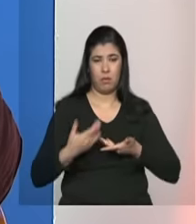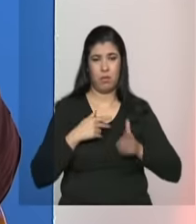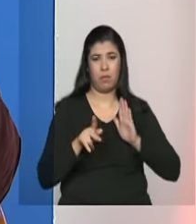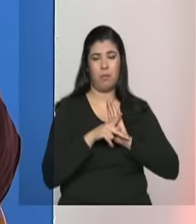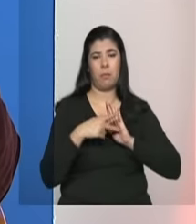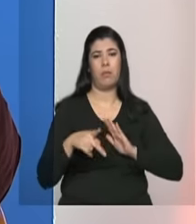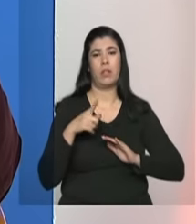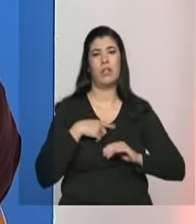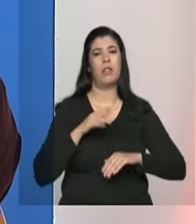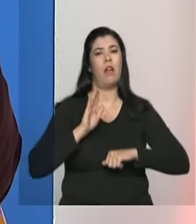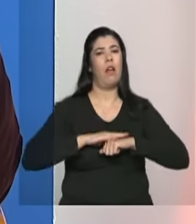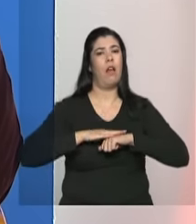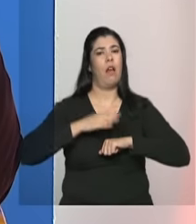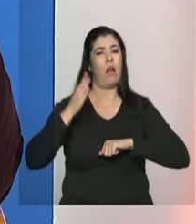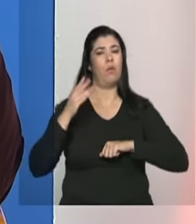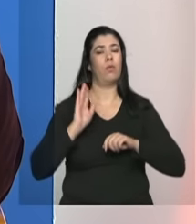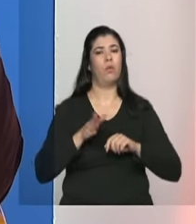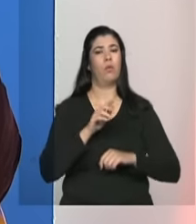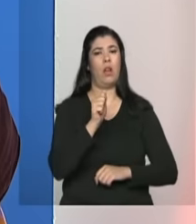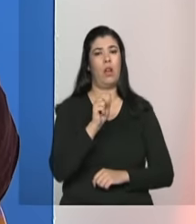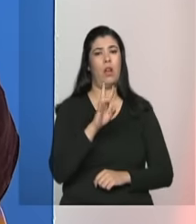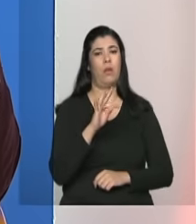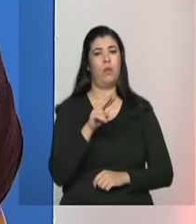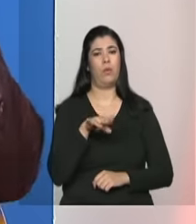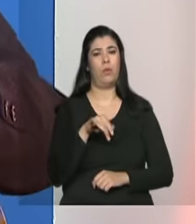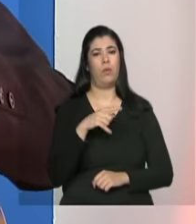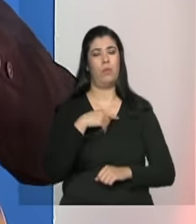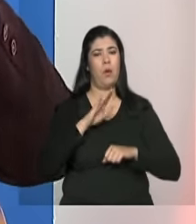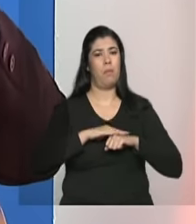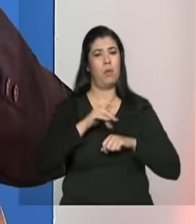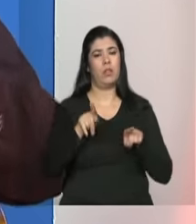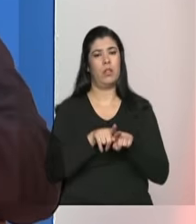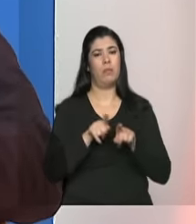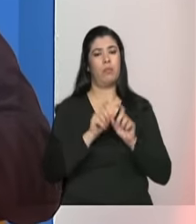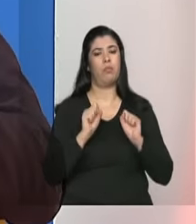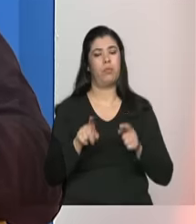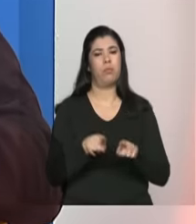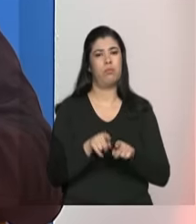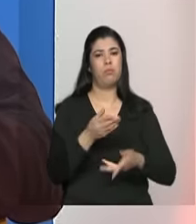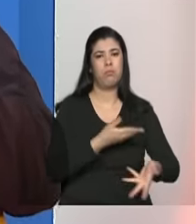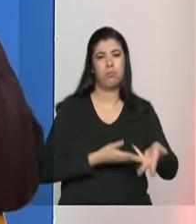pouco mais de autonomia ela já tem que estar de certa maneira com alguma